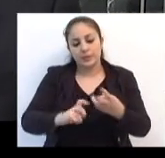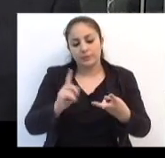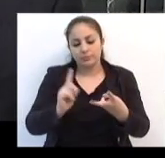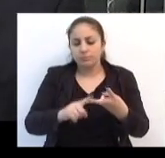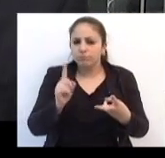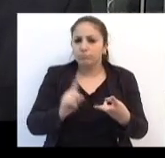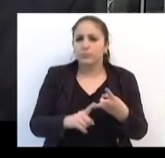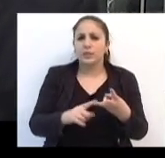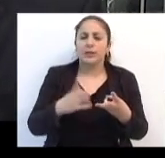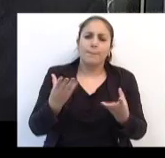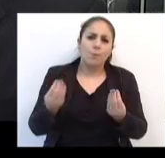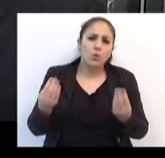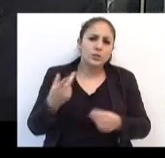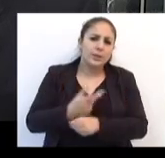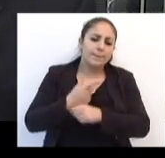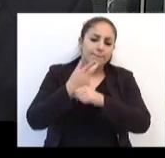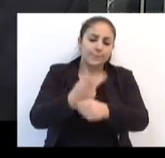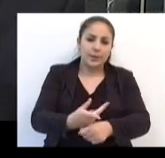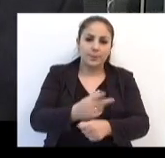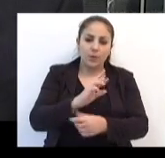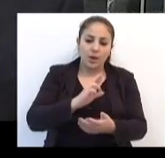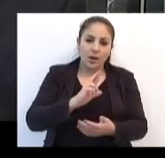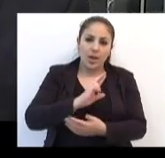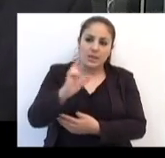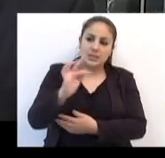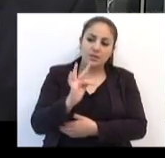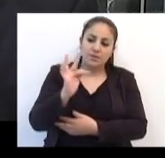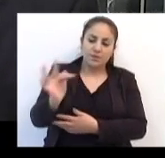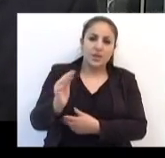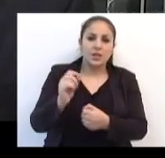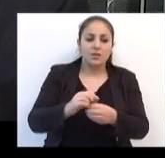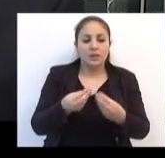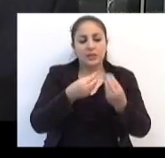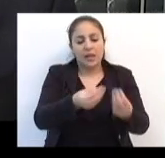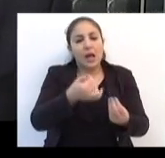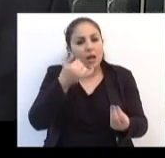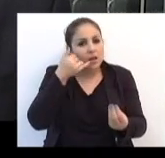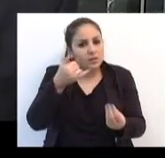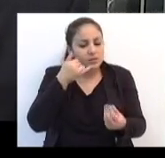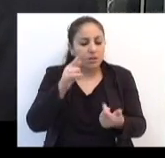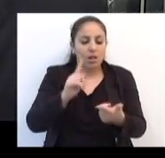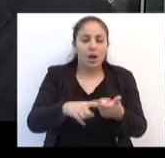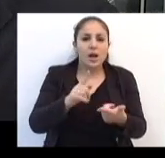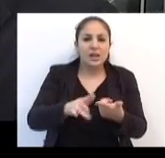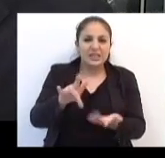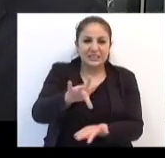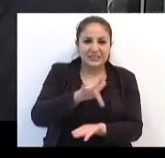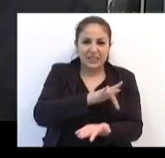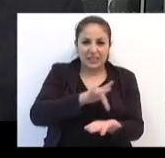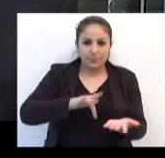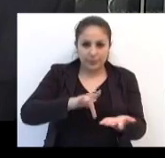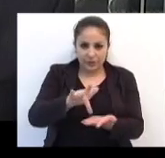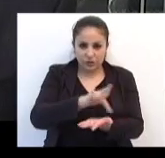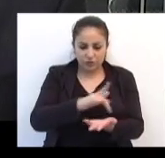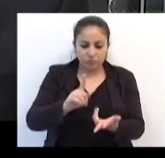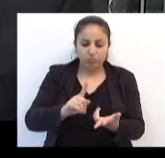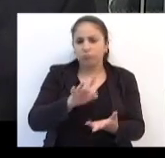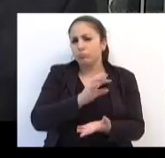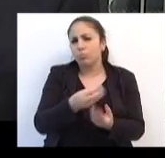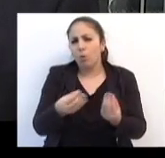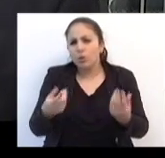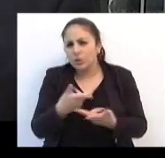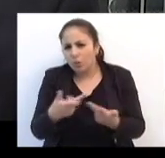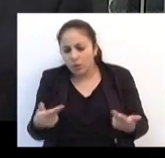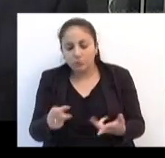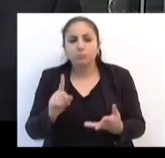Também temos vários prêmios que a Receita Federal vai nos doar, celulares, tablet. São uma série